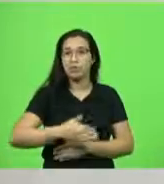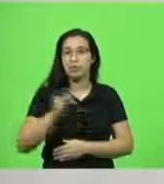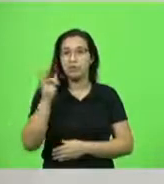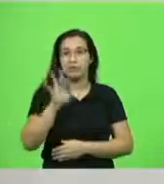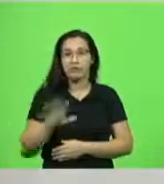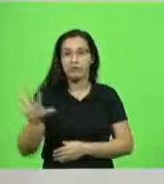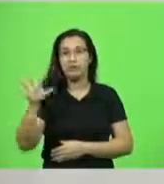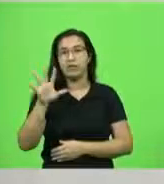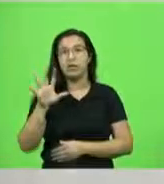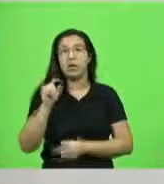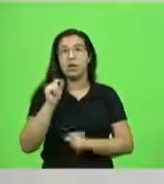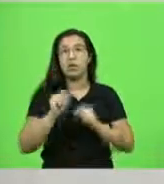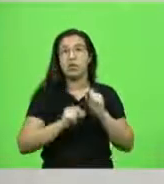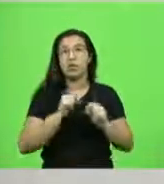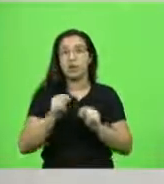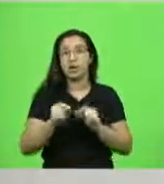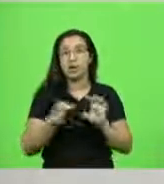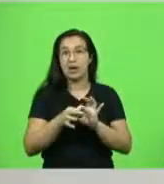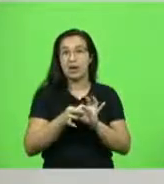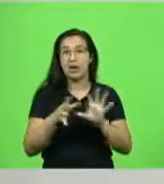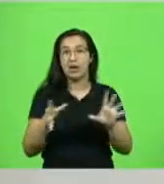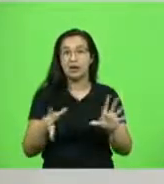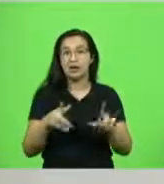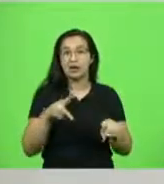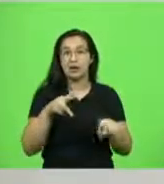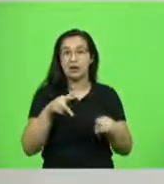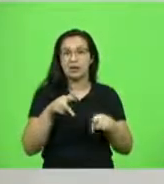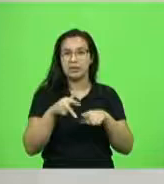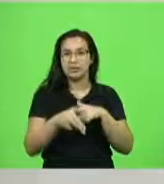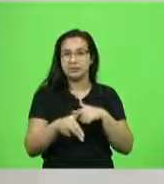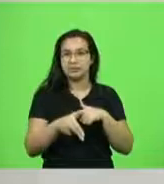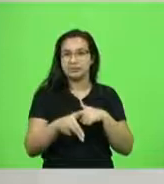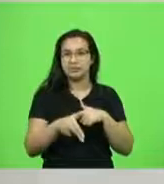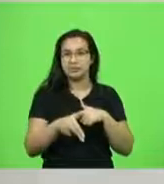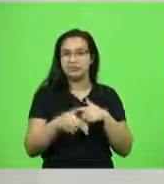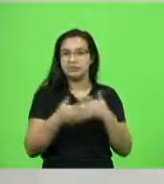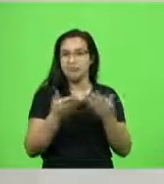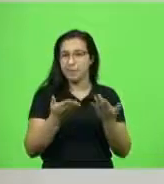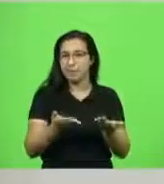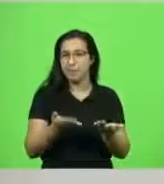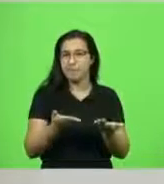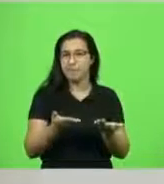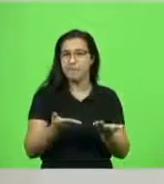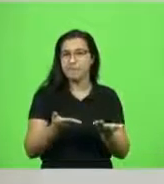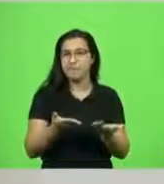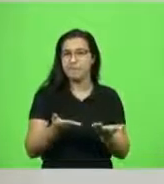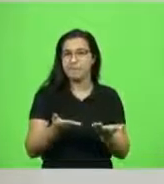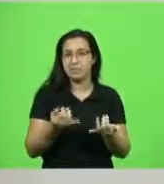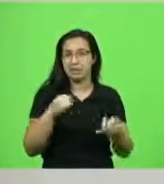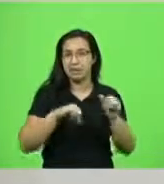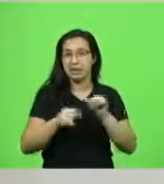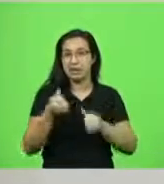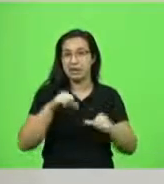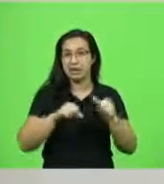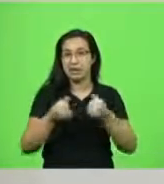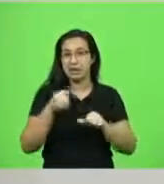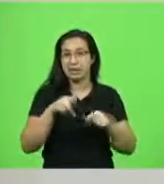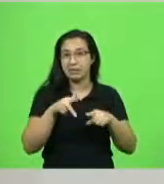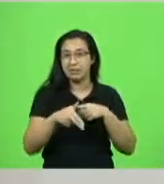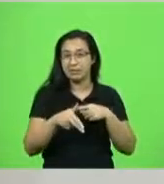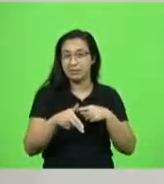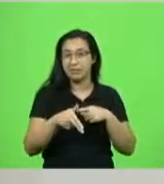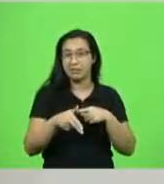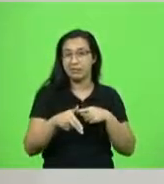castração química, que tira o libido, porque daí vai arrebentar, vai acabar com quem? Abusa sexualmente de